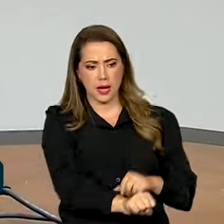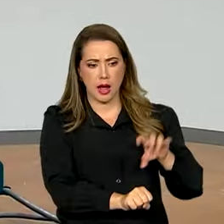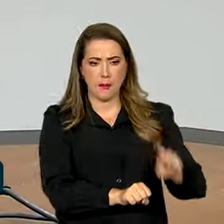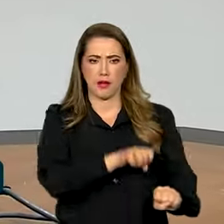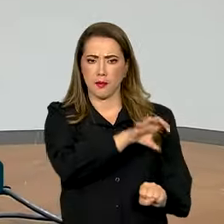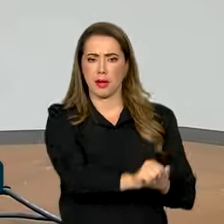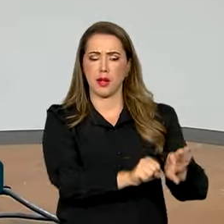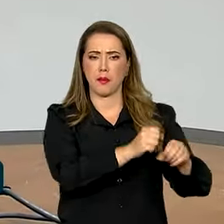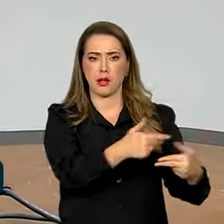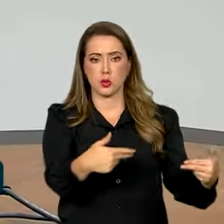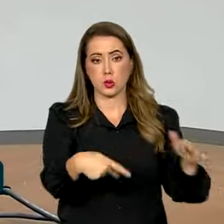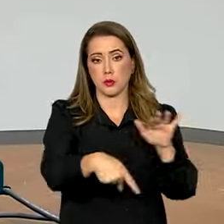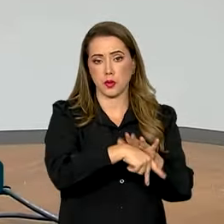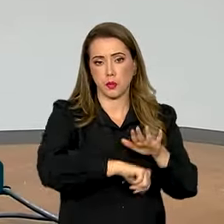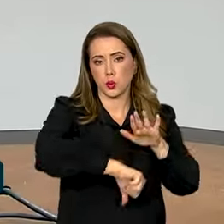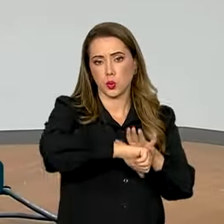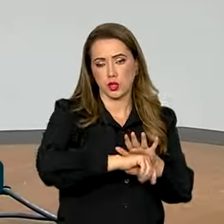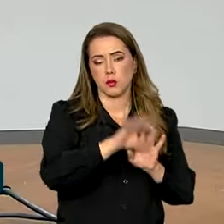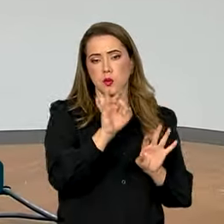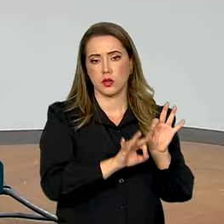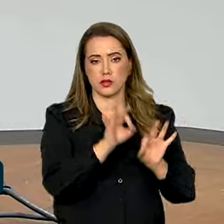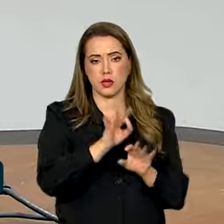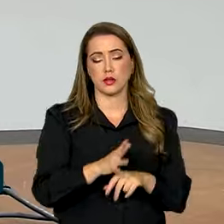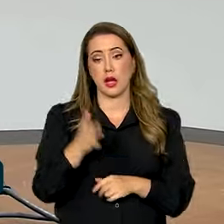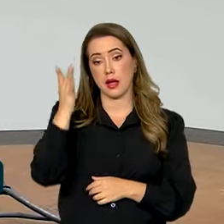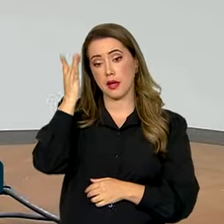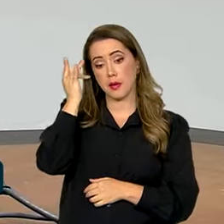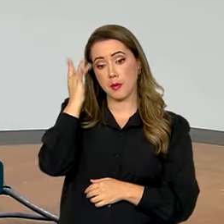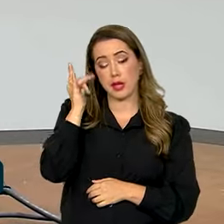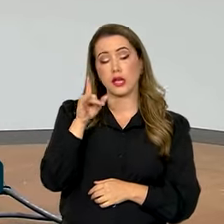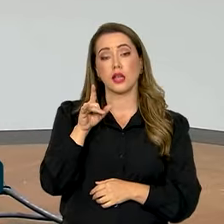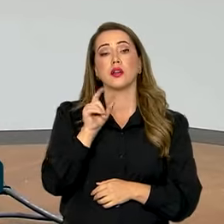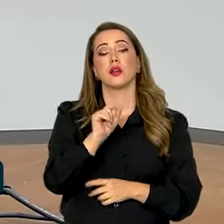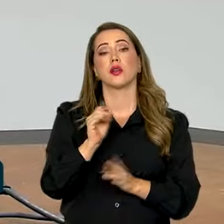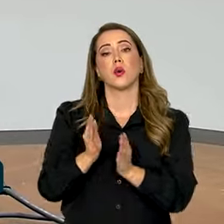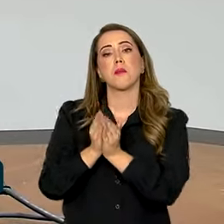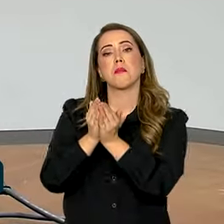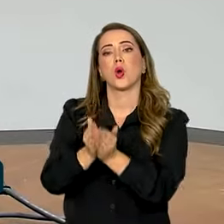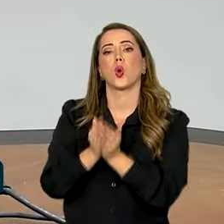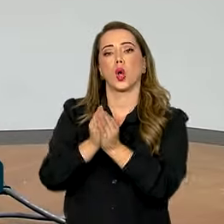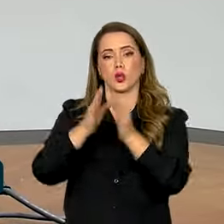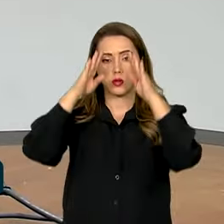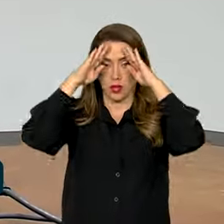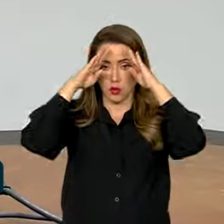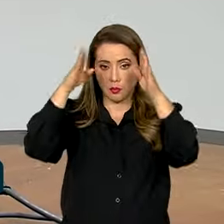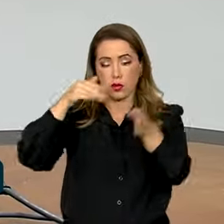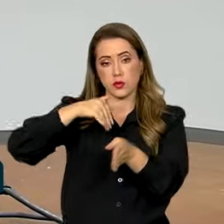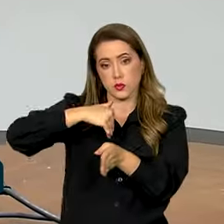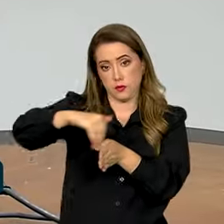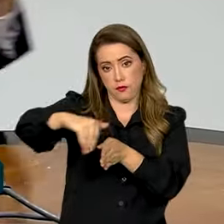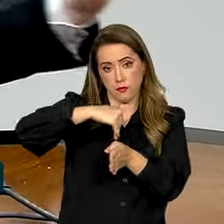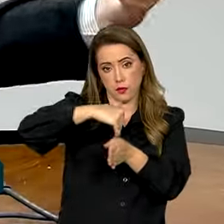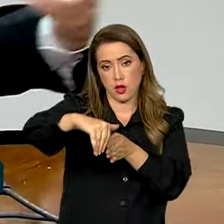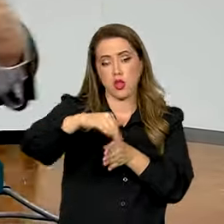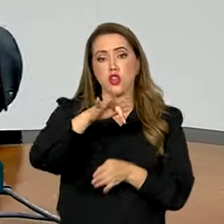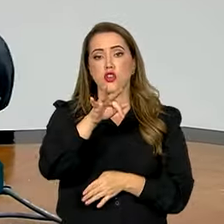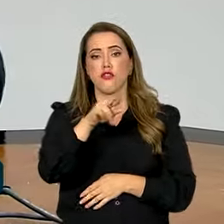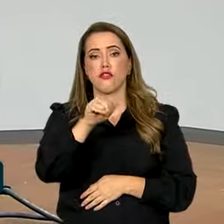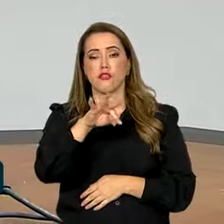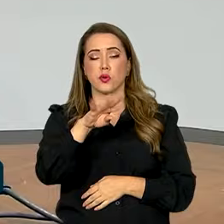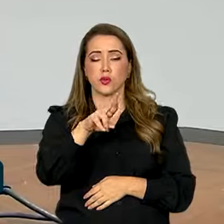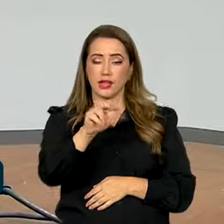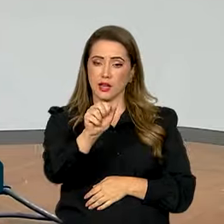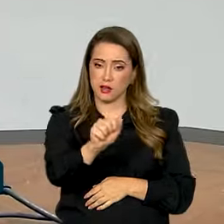organizado. Amanhã, a dimensão é portos, aeroportos e fronteira. E aí, esse trabalho